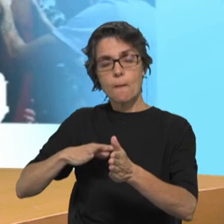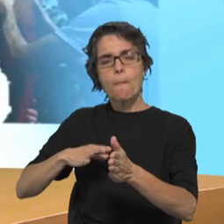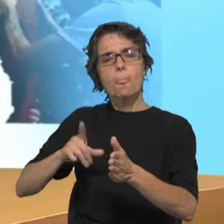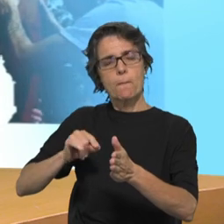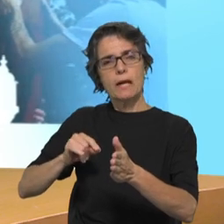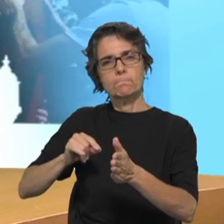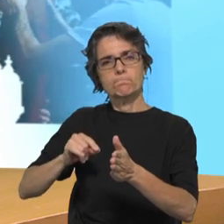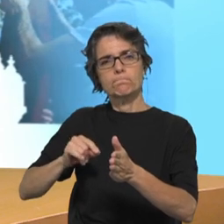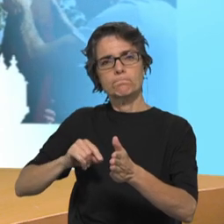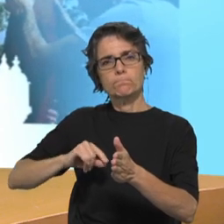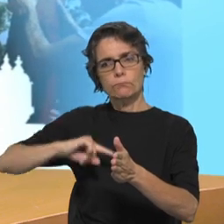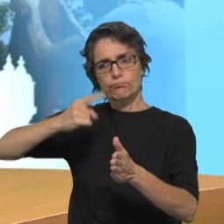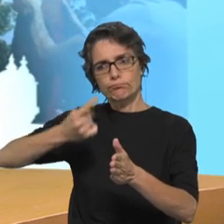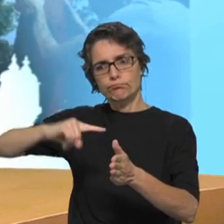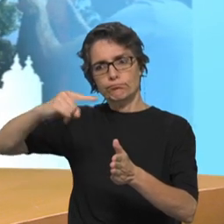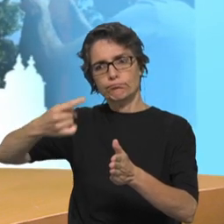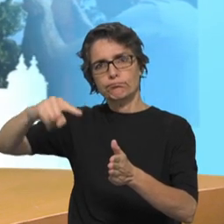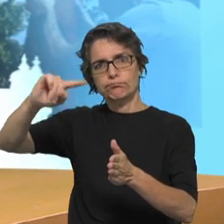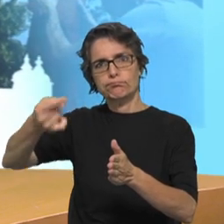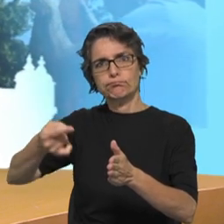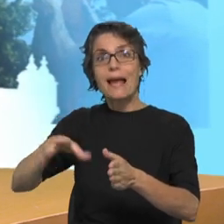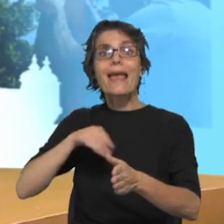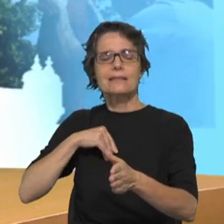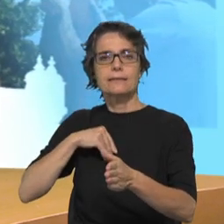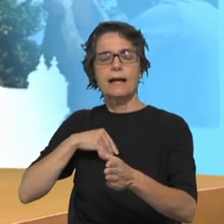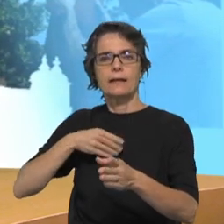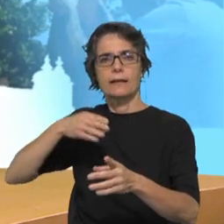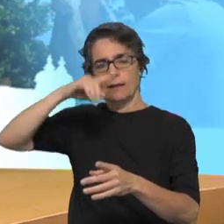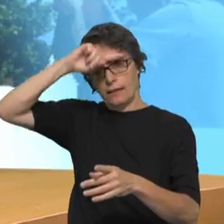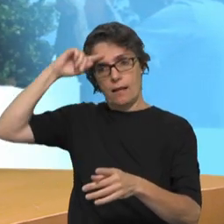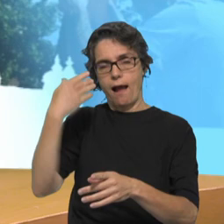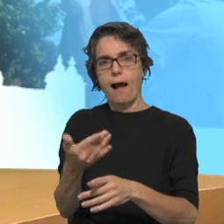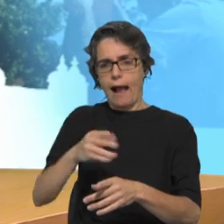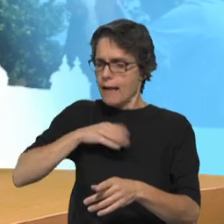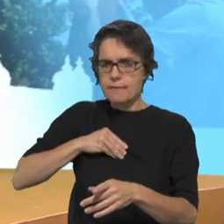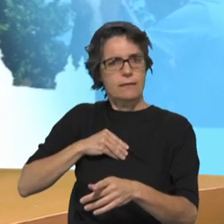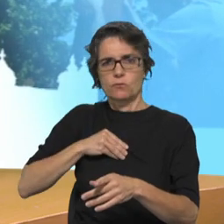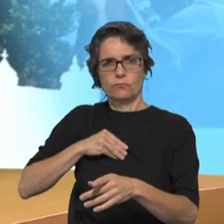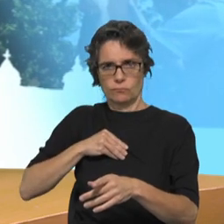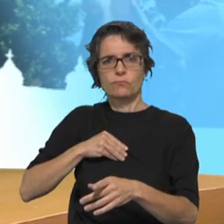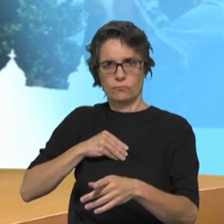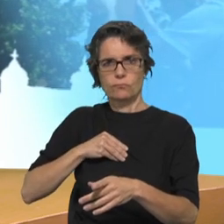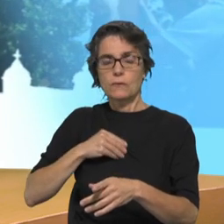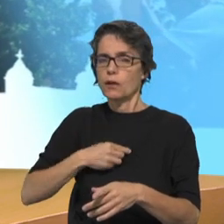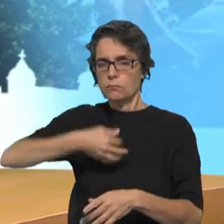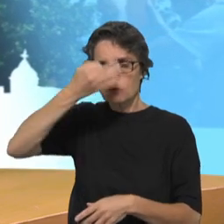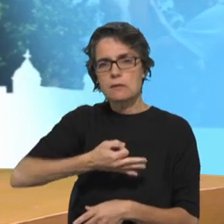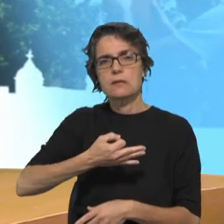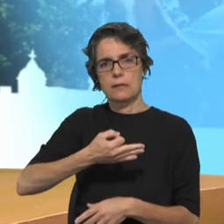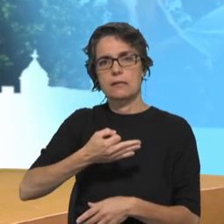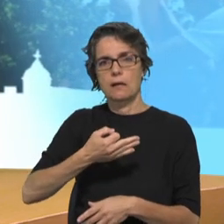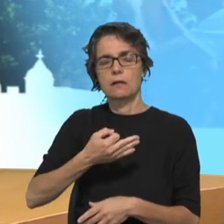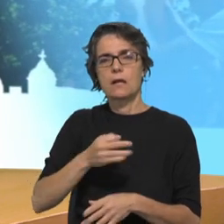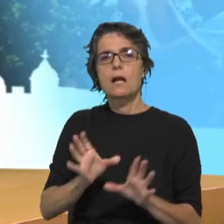e as dificuldades da procura de caminhos. E eu estou certo que a Conferência Episcopal Portuguesa, ao publicar esta nota, que